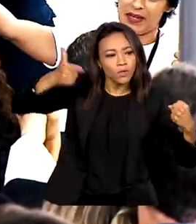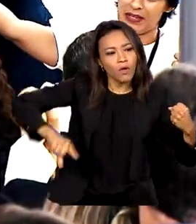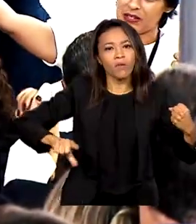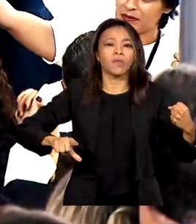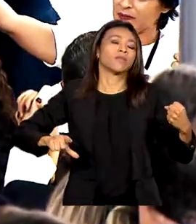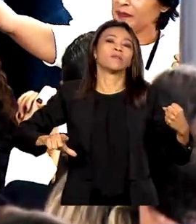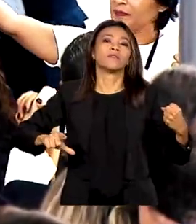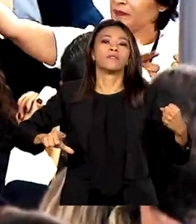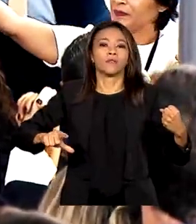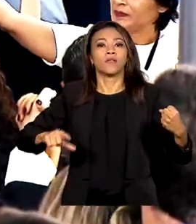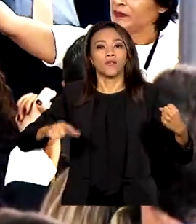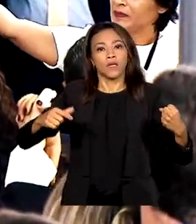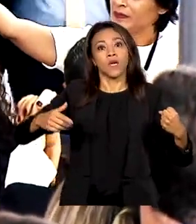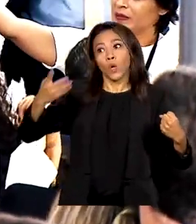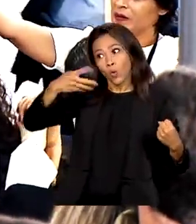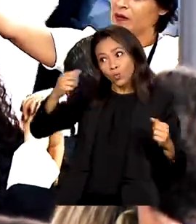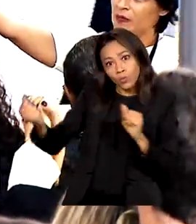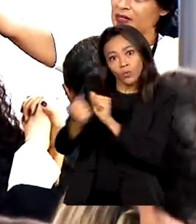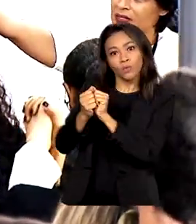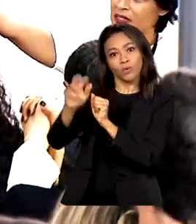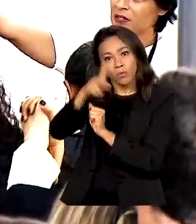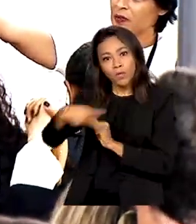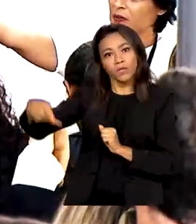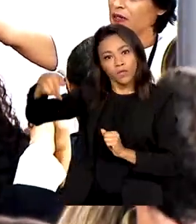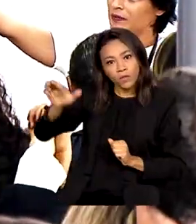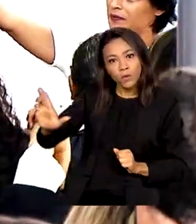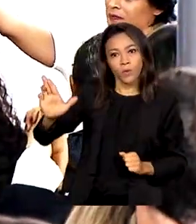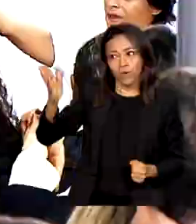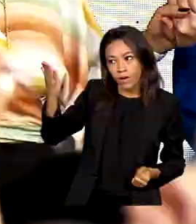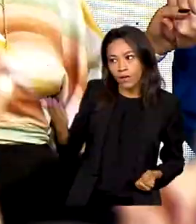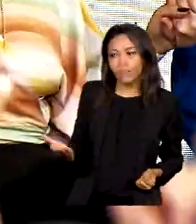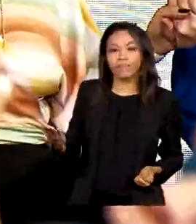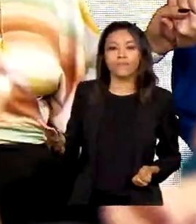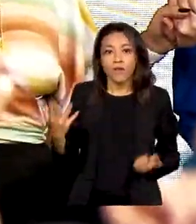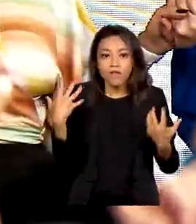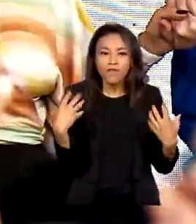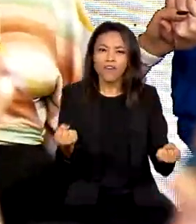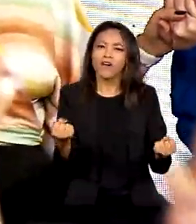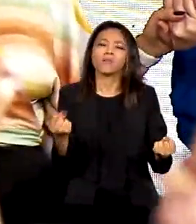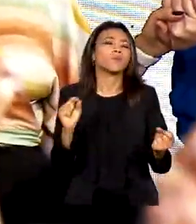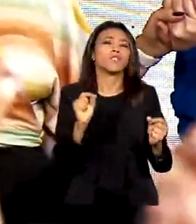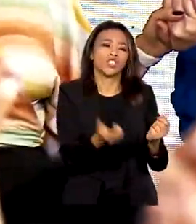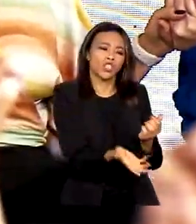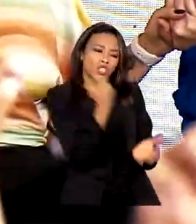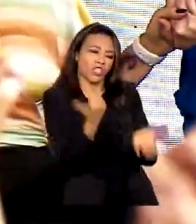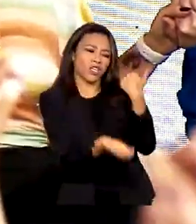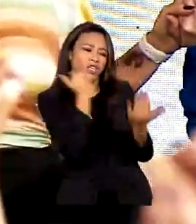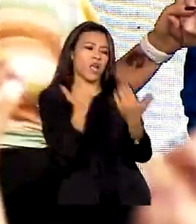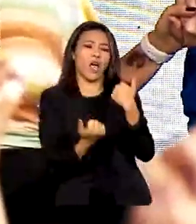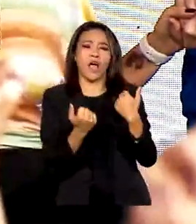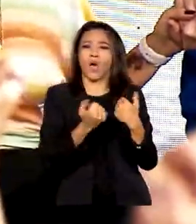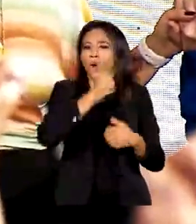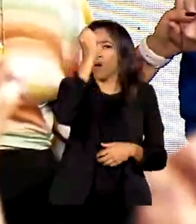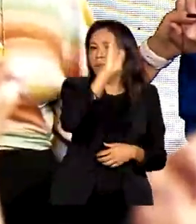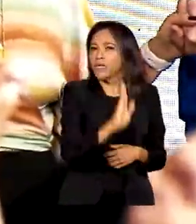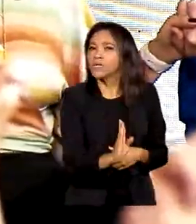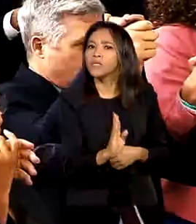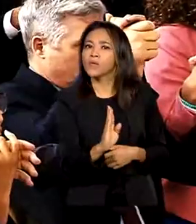com o presidente Lula, vamos tirar o Brasil